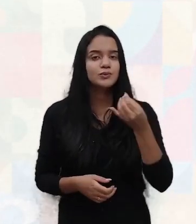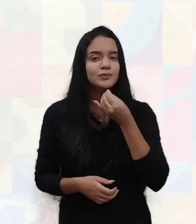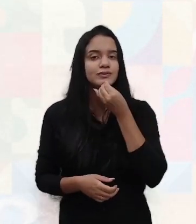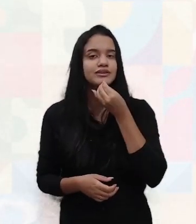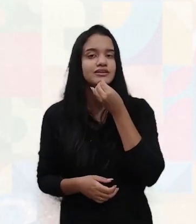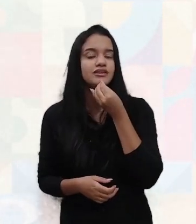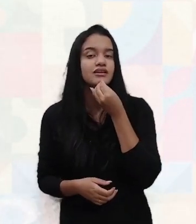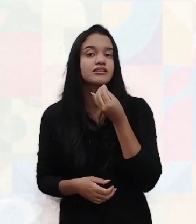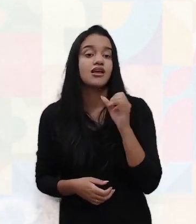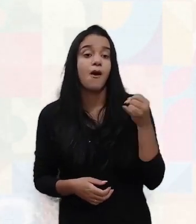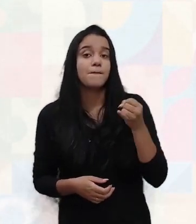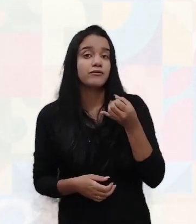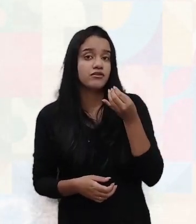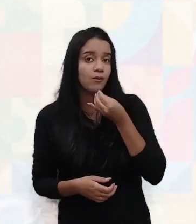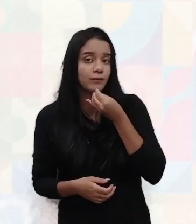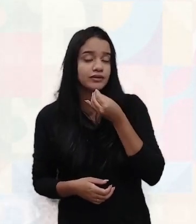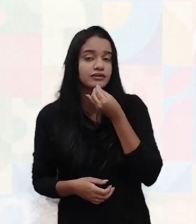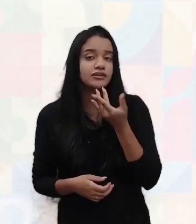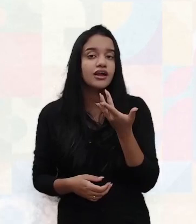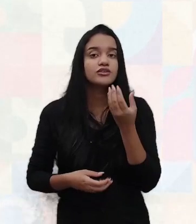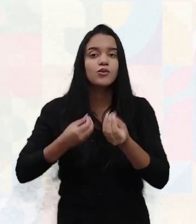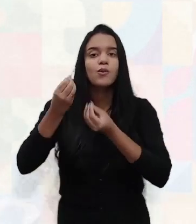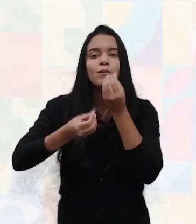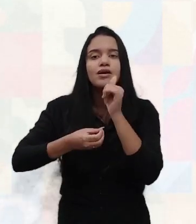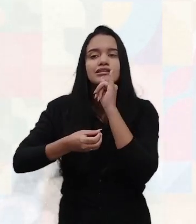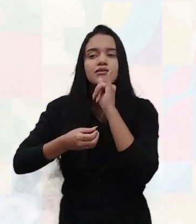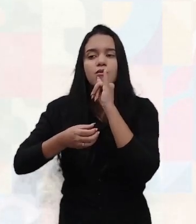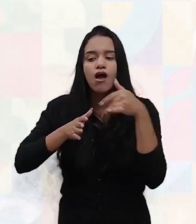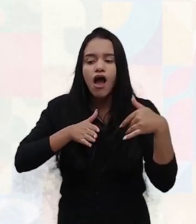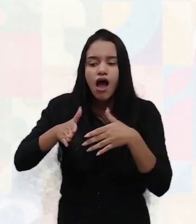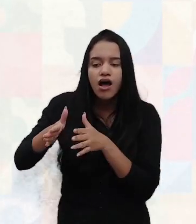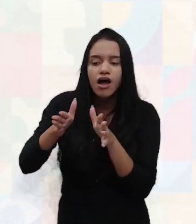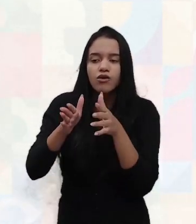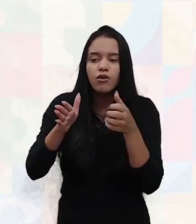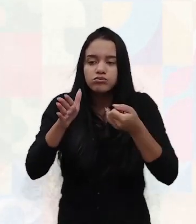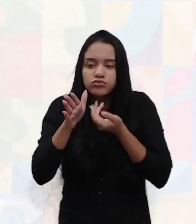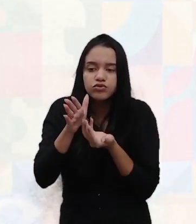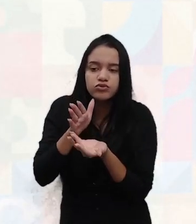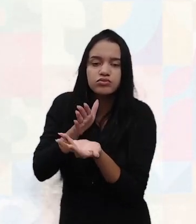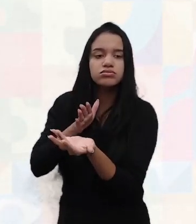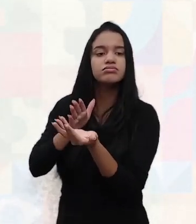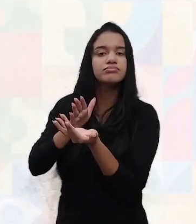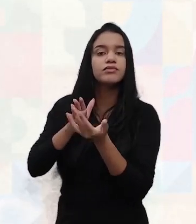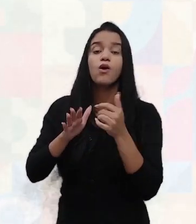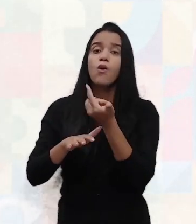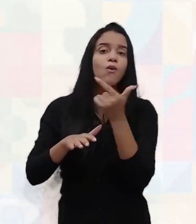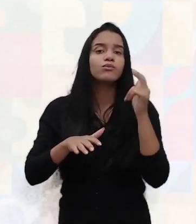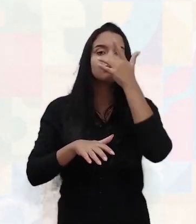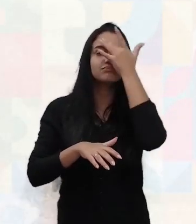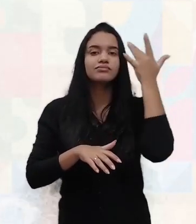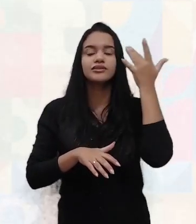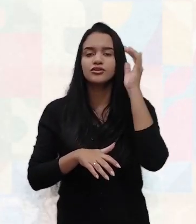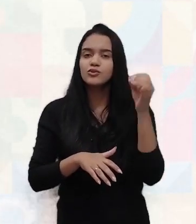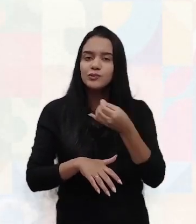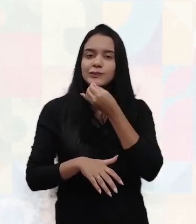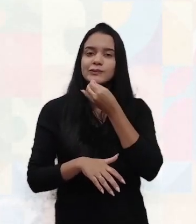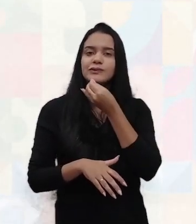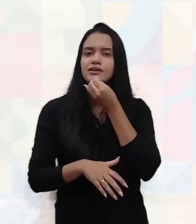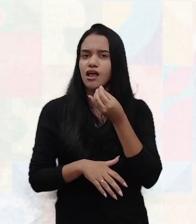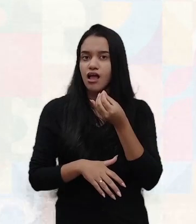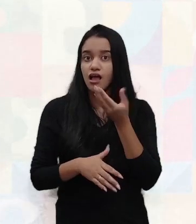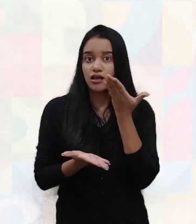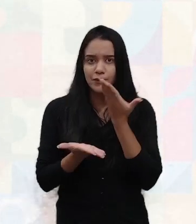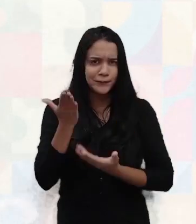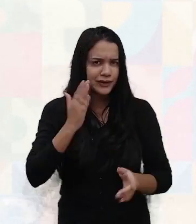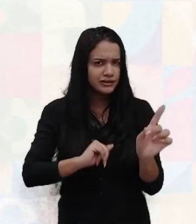oportunidade é feita água de um rio que flui. Se você não aproveitar, simplesmente outra pessoa vai aproveitar. Essa oportunidade não se